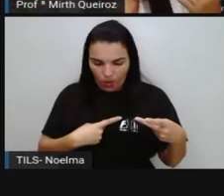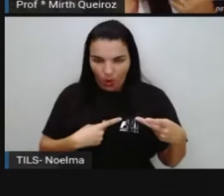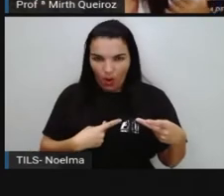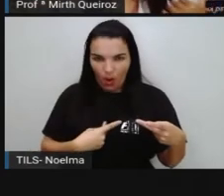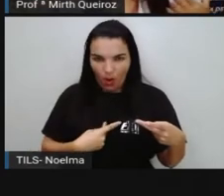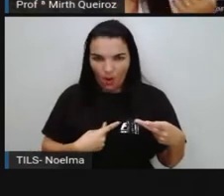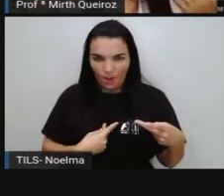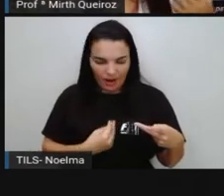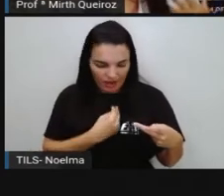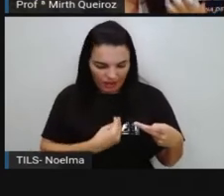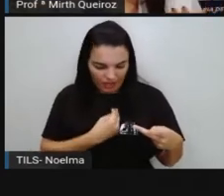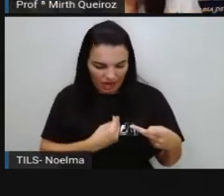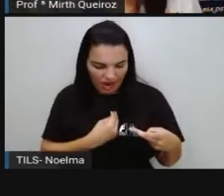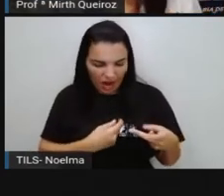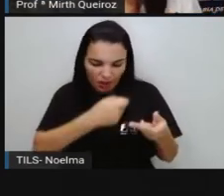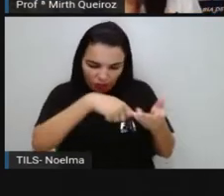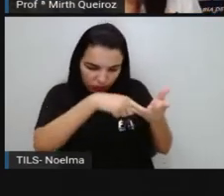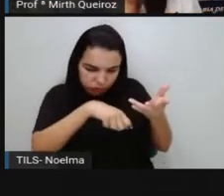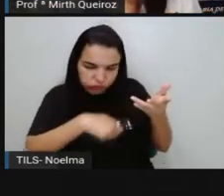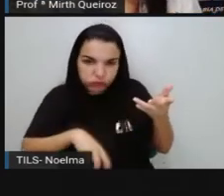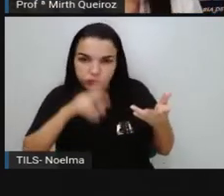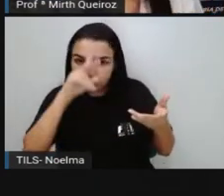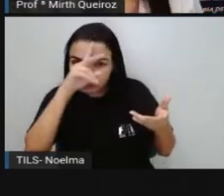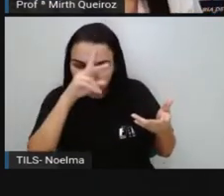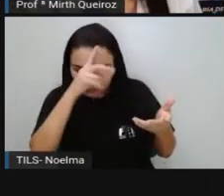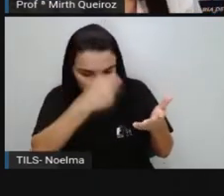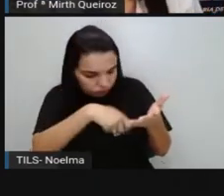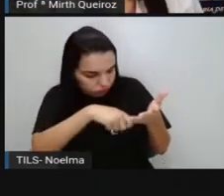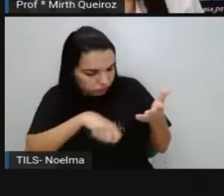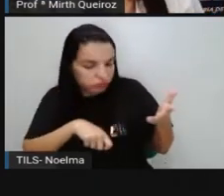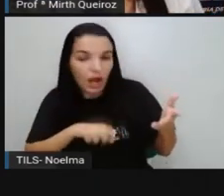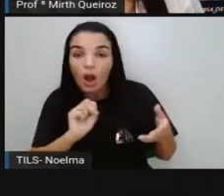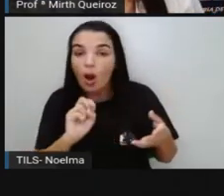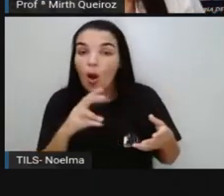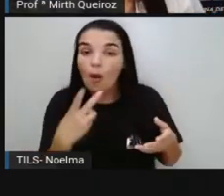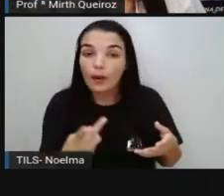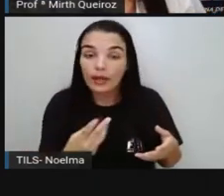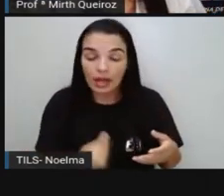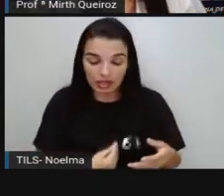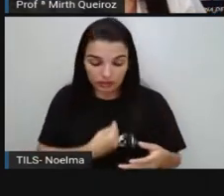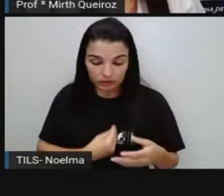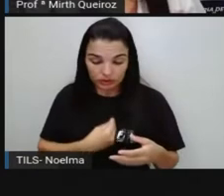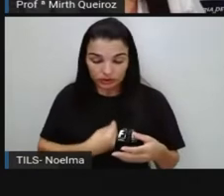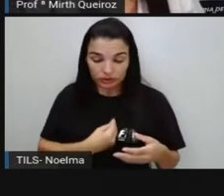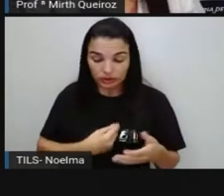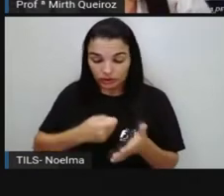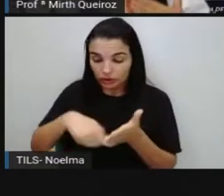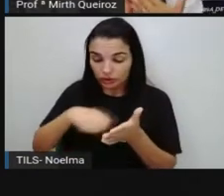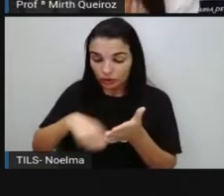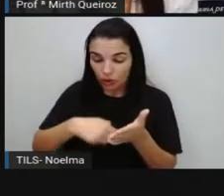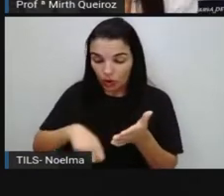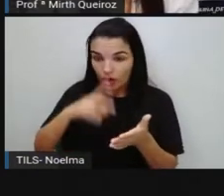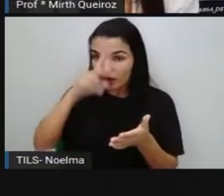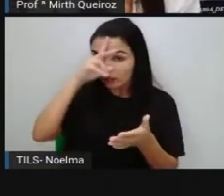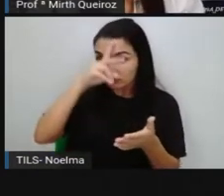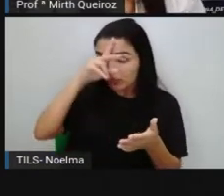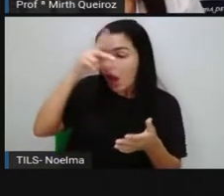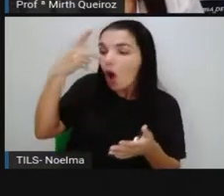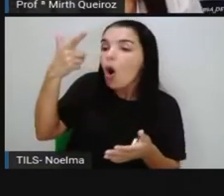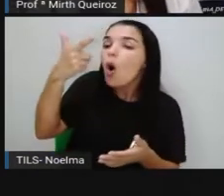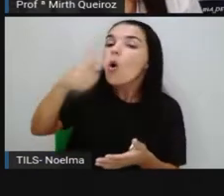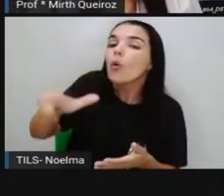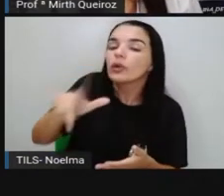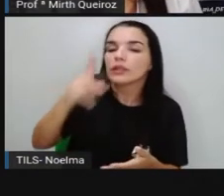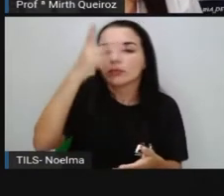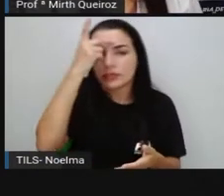quando eu escrevo a minha própria história. Ou uma biografia, que é quando eu escrevo a história de vida de